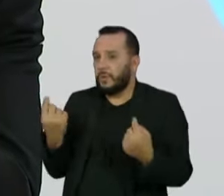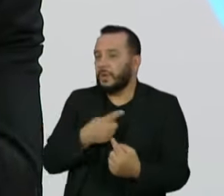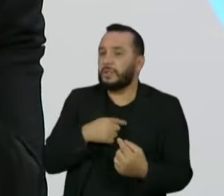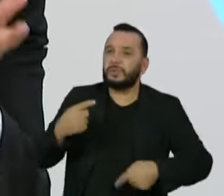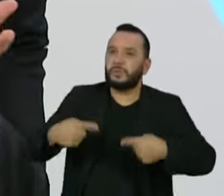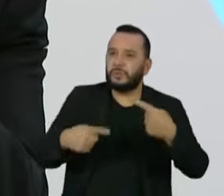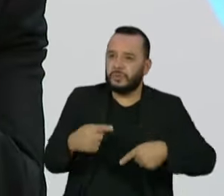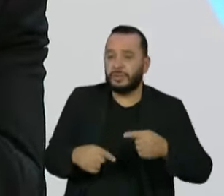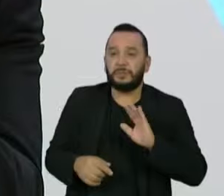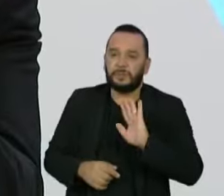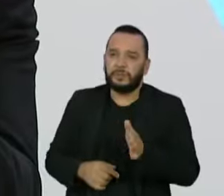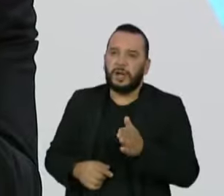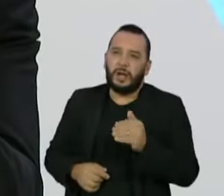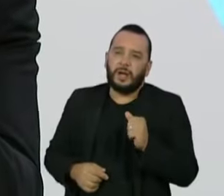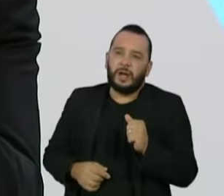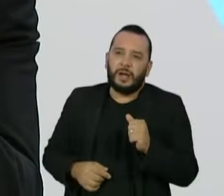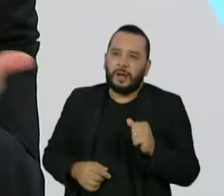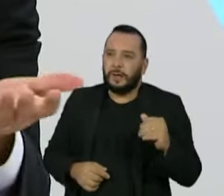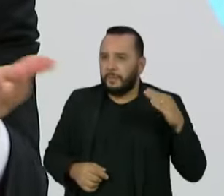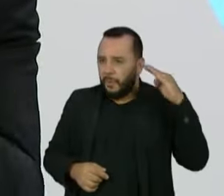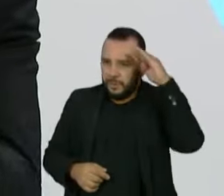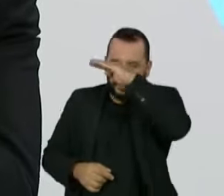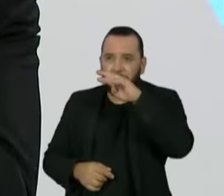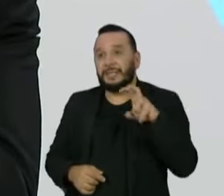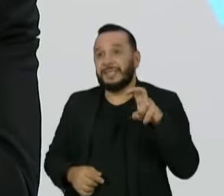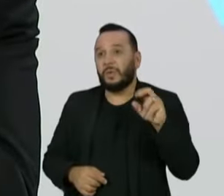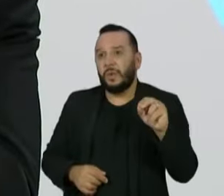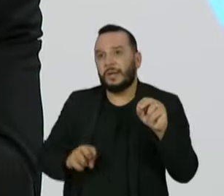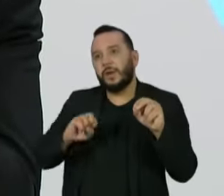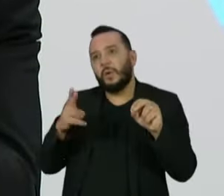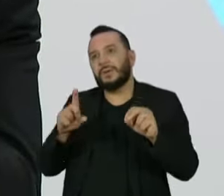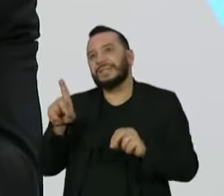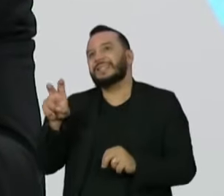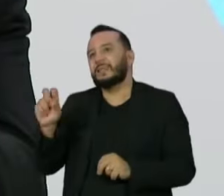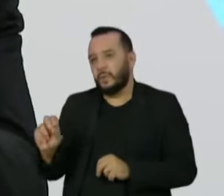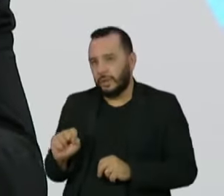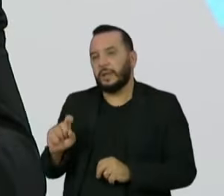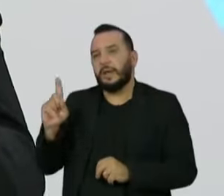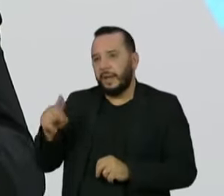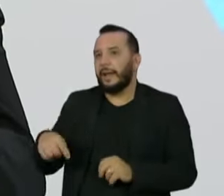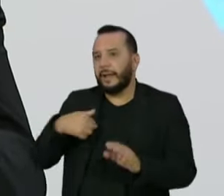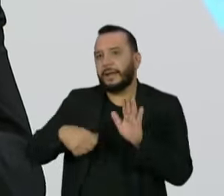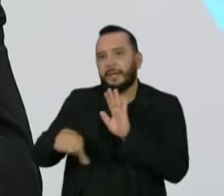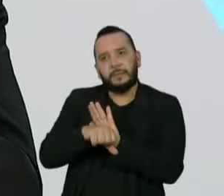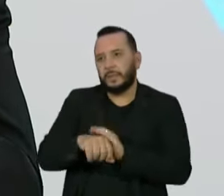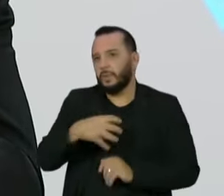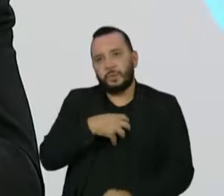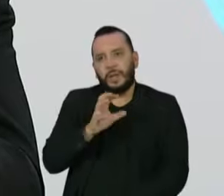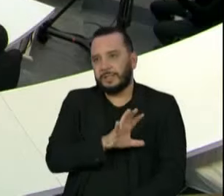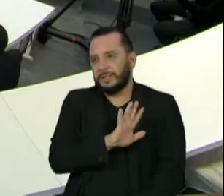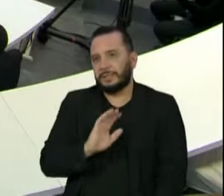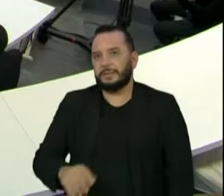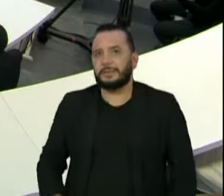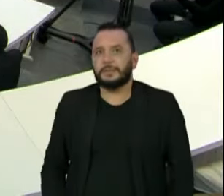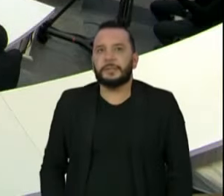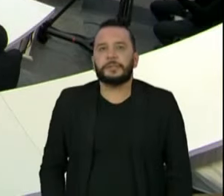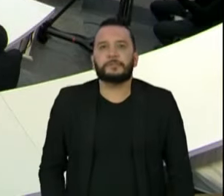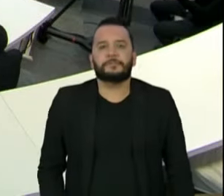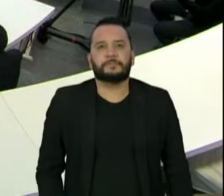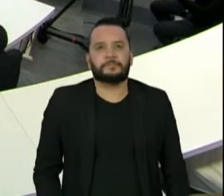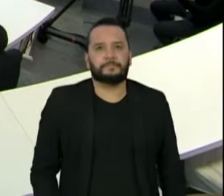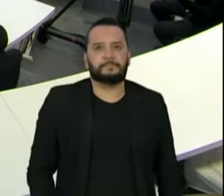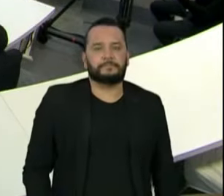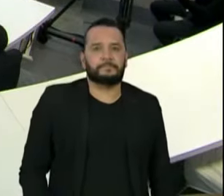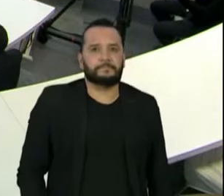merece ser condenado a 50 ou a 150 anos. Convenhamos que não faz diferença. É um criminoso do mesmo jeito. Concorda, senhora? Eu